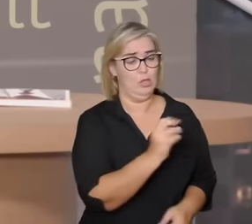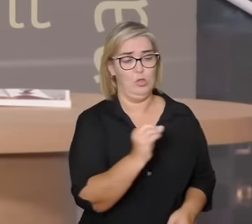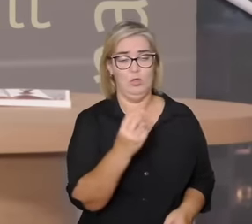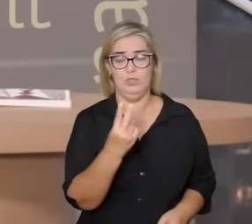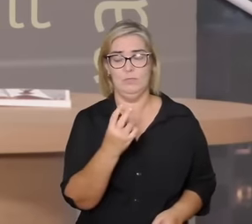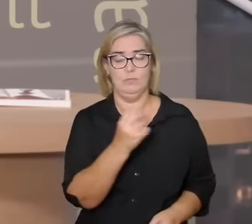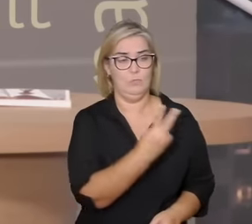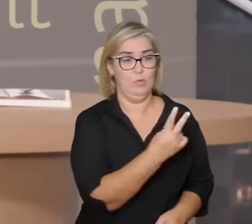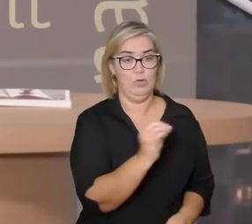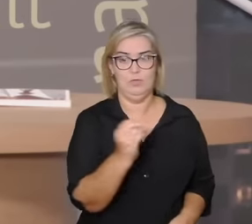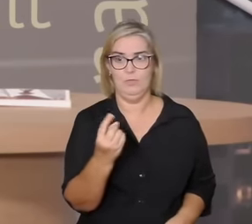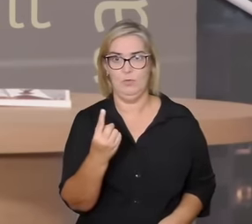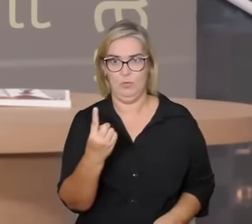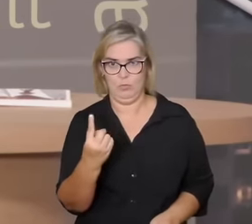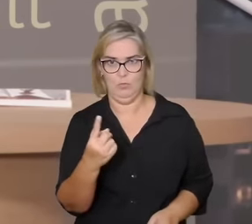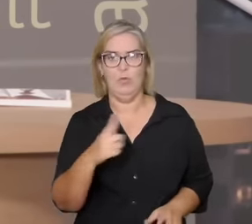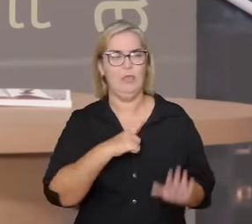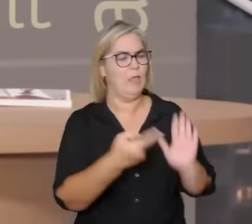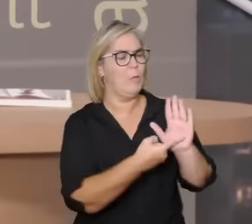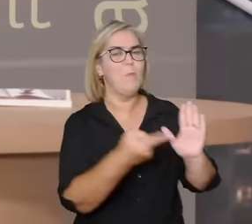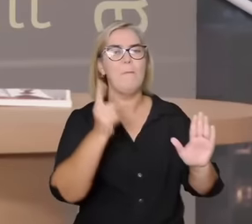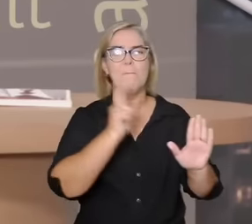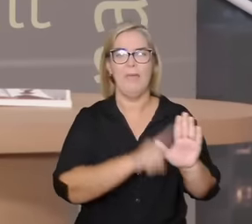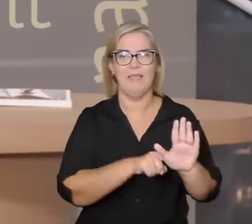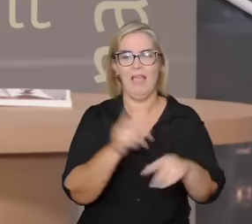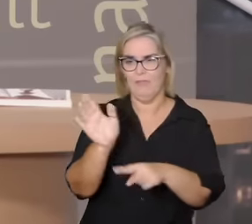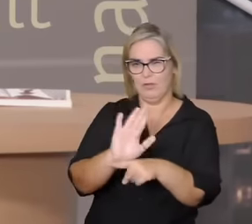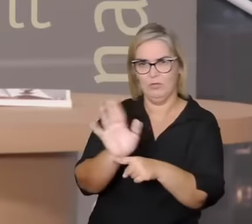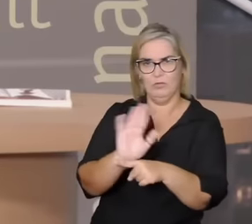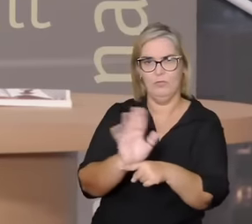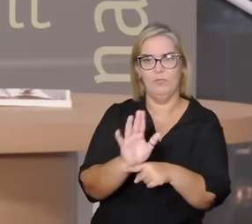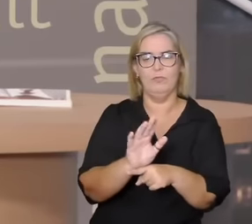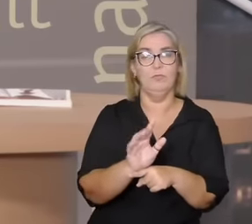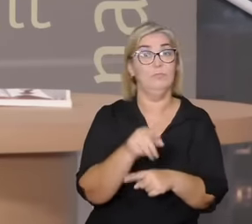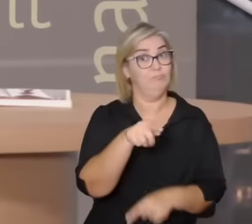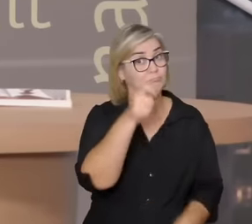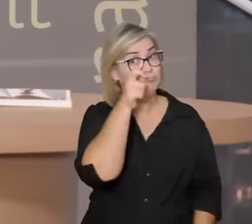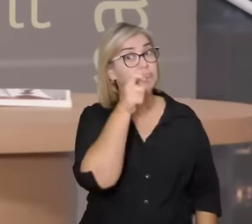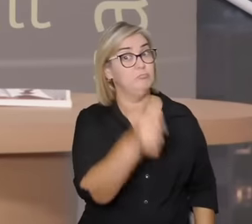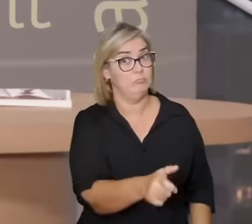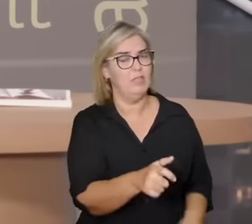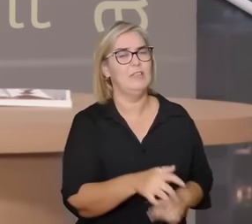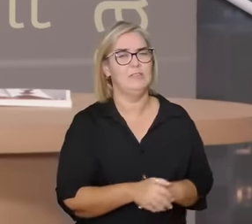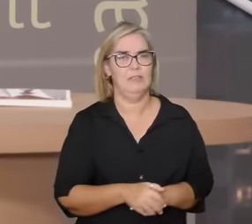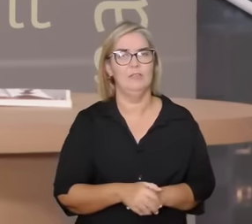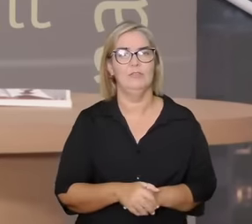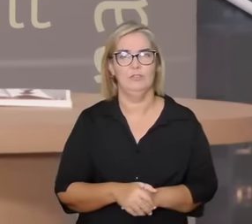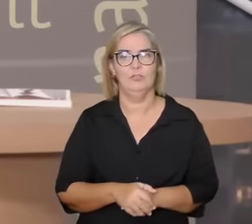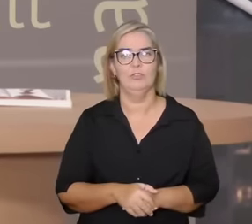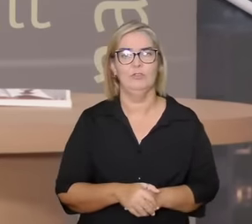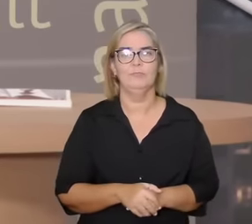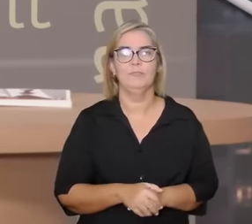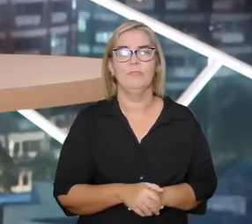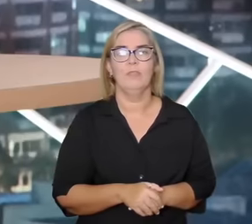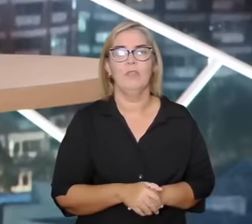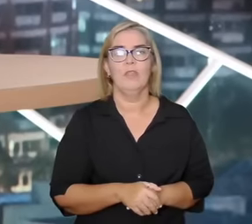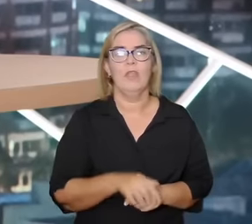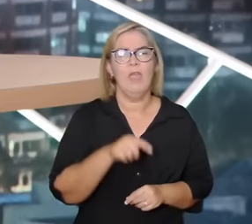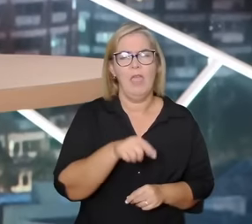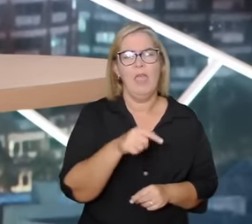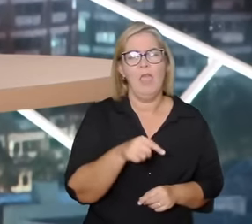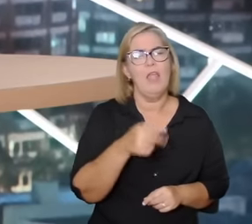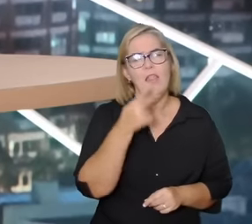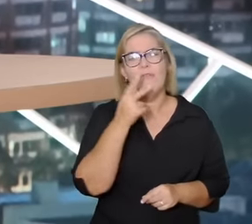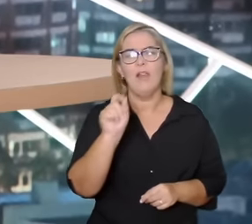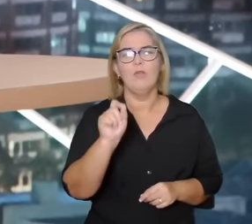Espaço que uma metáfora muito interessante uma cena logo no começo primeiros minutos do filme Kubrick vai lá e